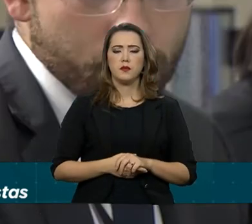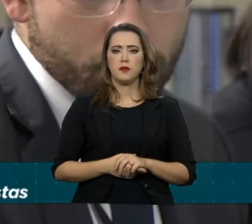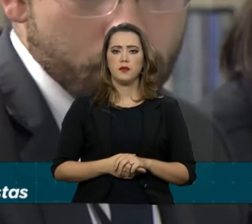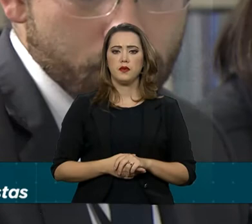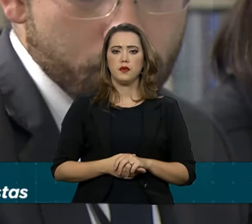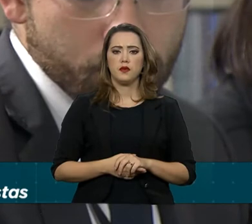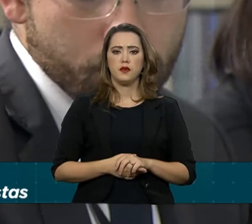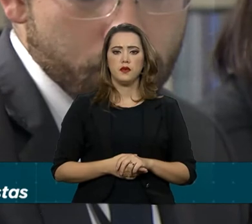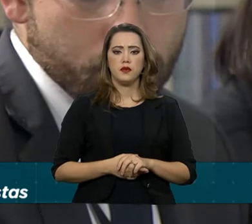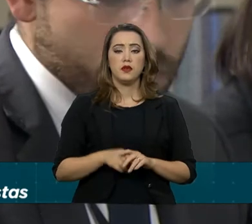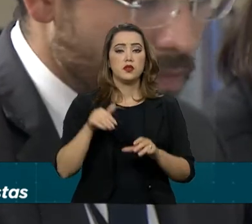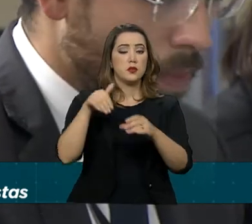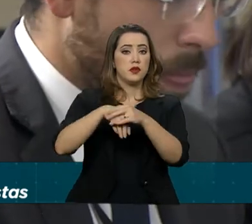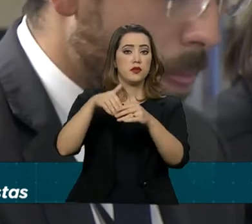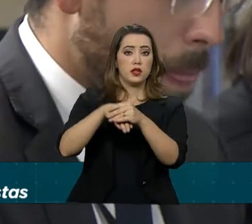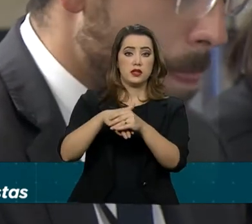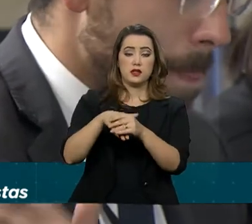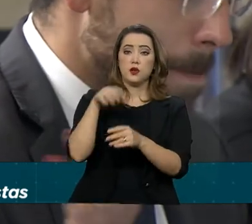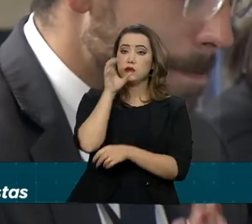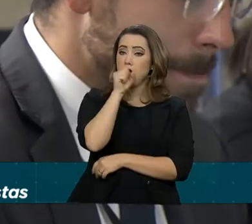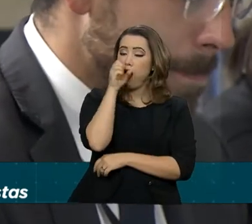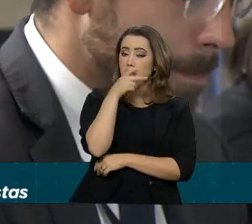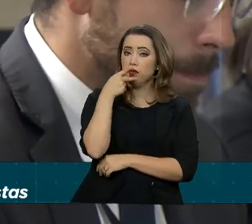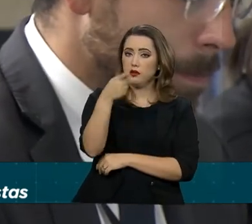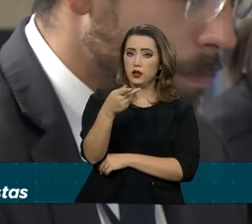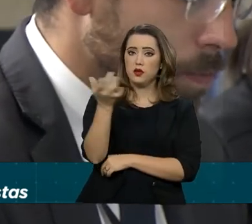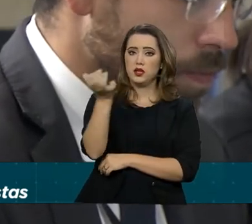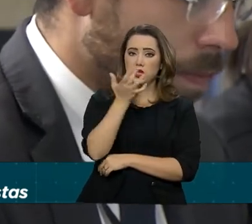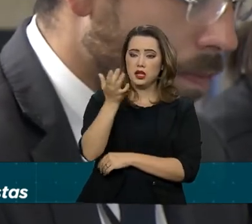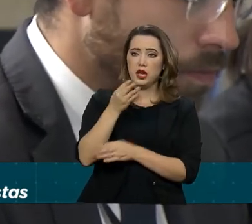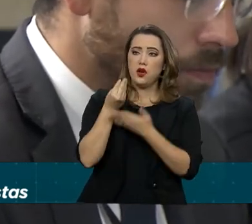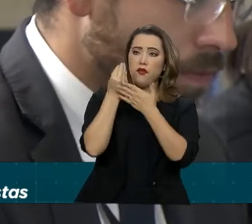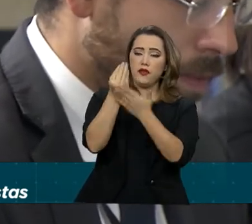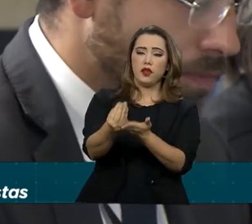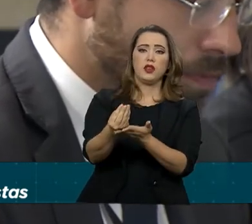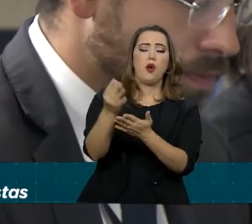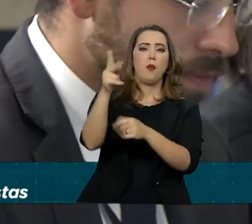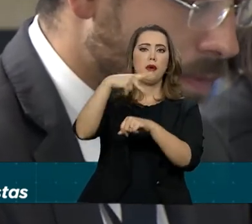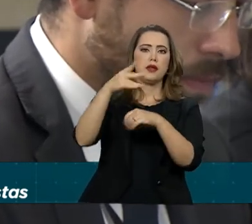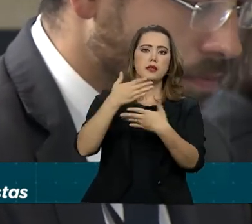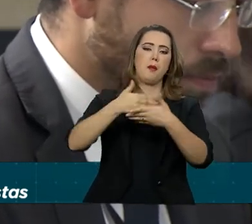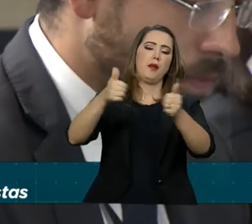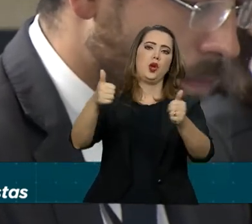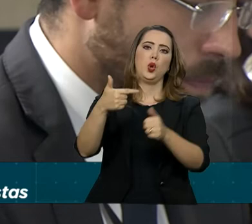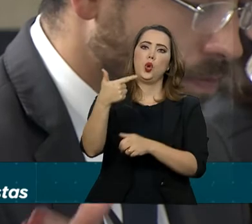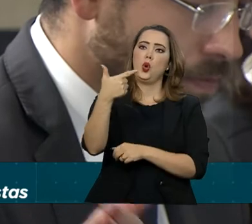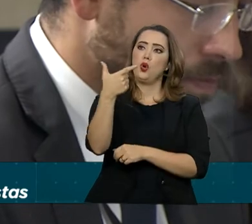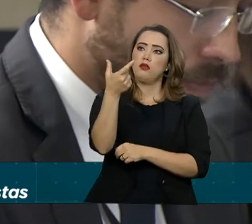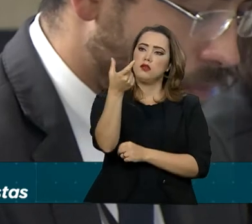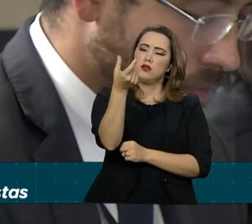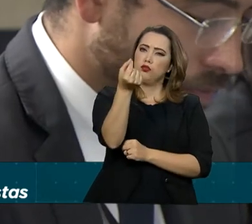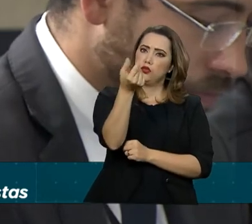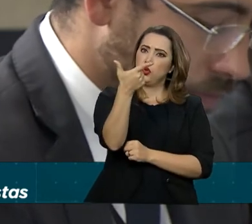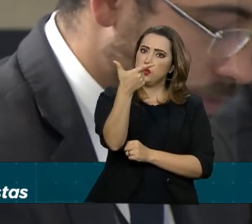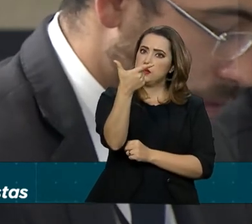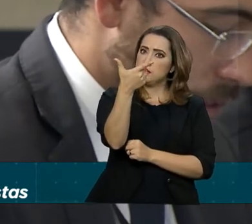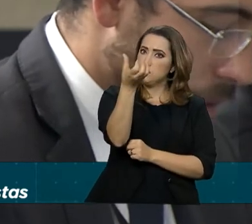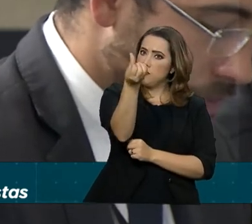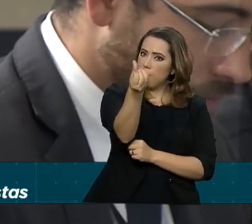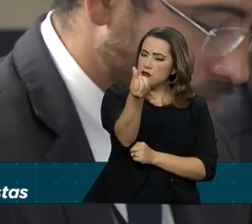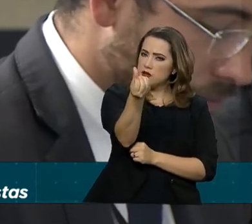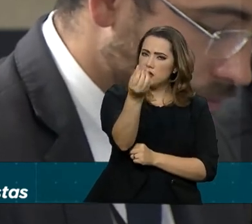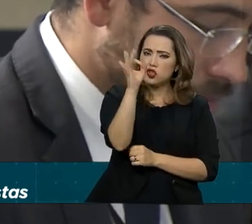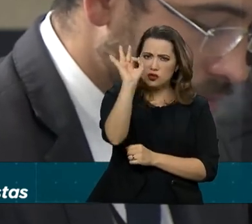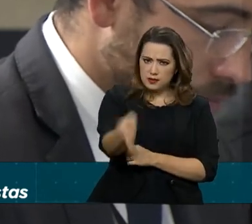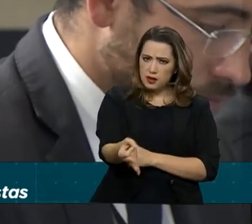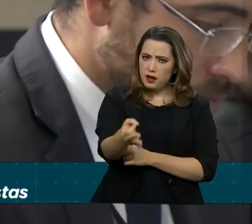Era sobre a eleição que no sábado ele mencionou que queria entregar um país melhor em 2026. A partir disso, queria saber se ele já se definiu que realmente vai